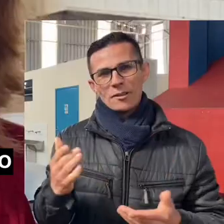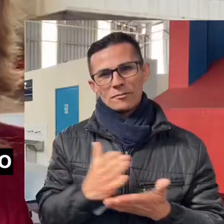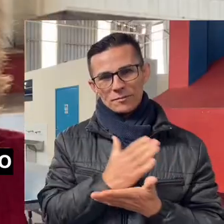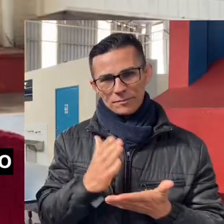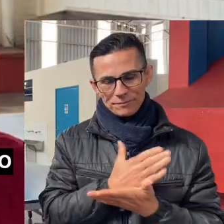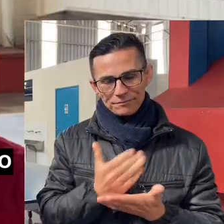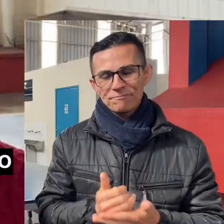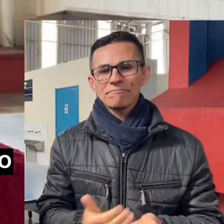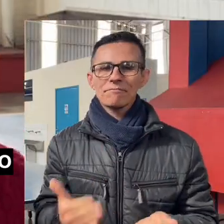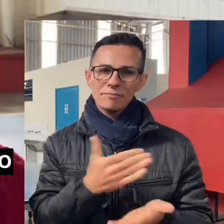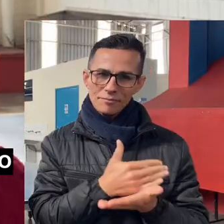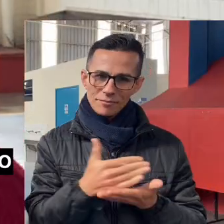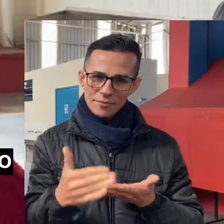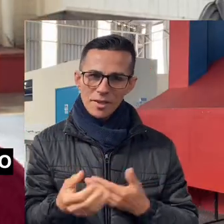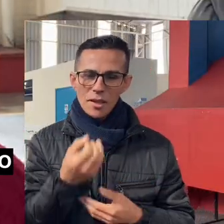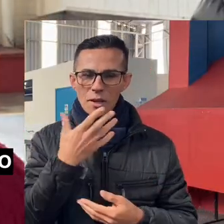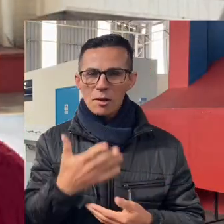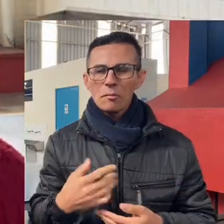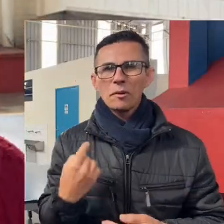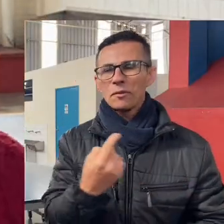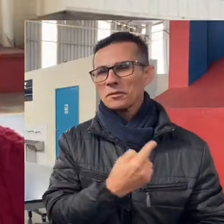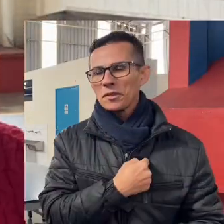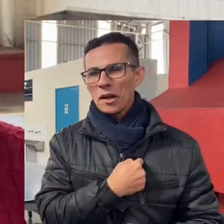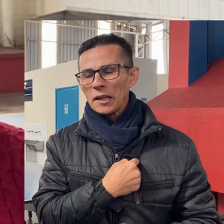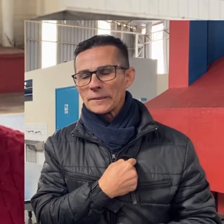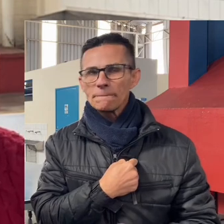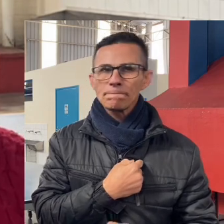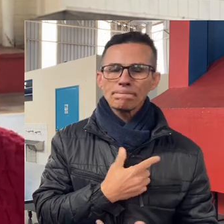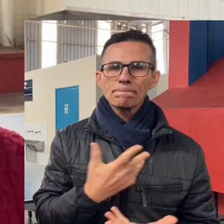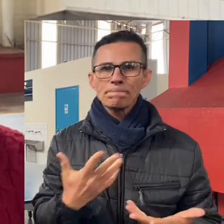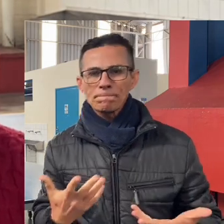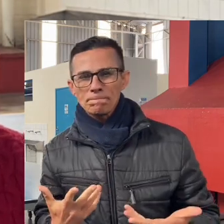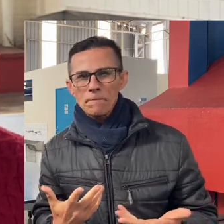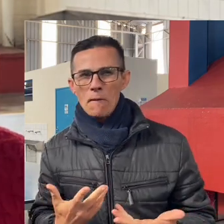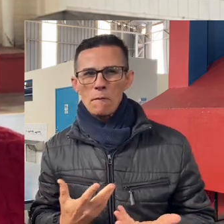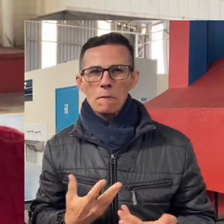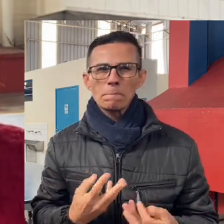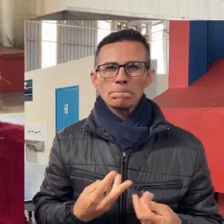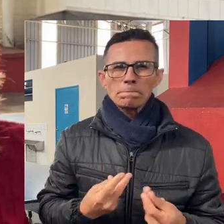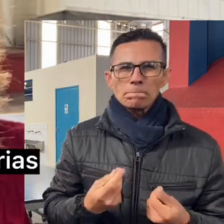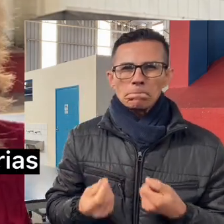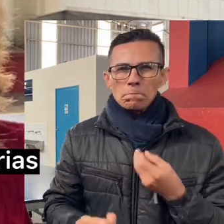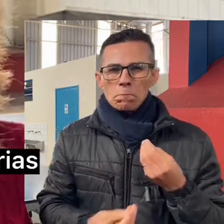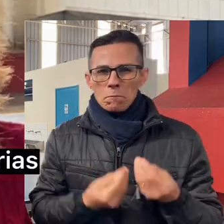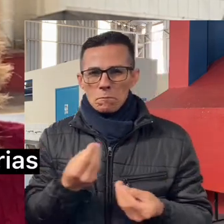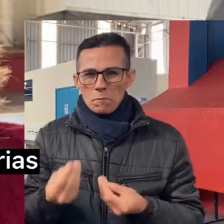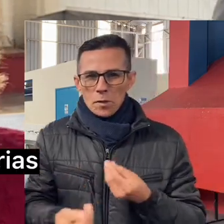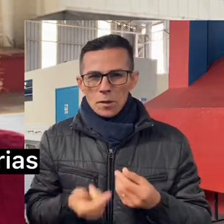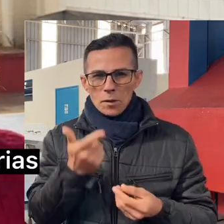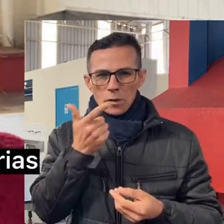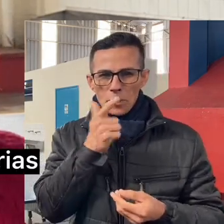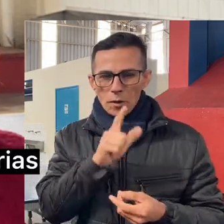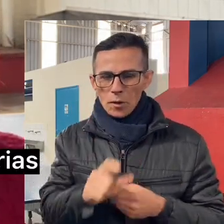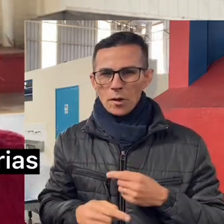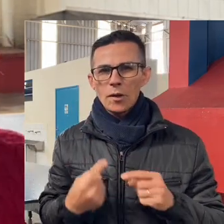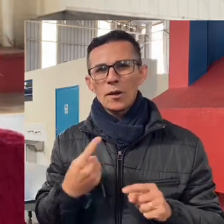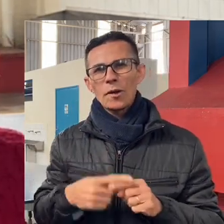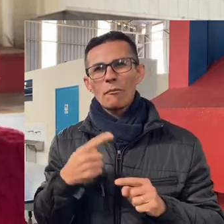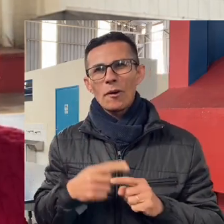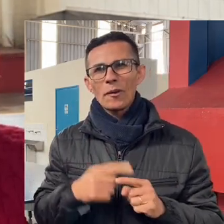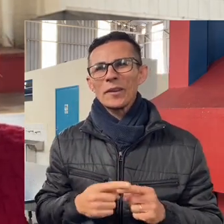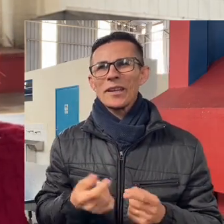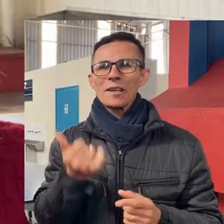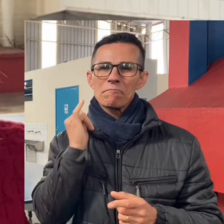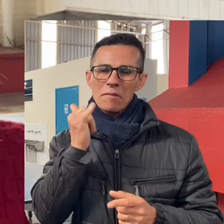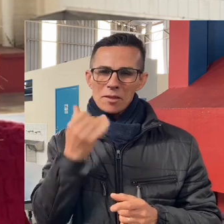No começo, a gente ficou um pouco receoso mesmo, né? Porque a gente não sabia quais histórias que